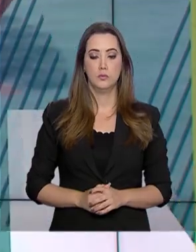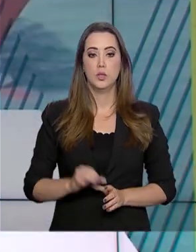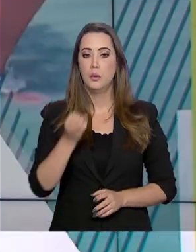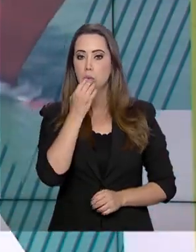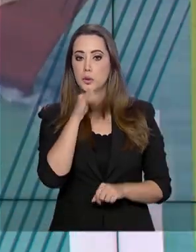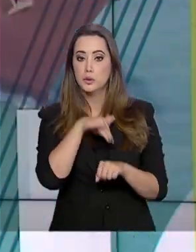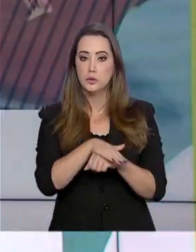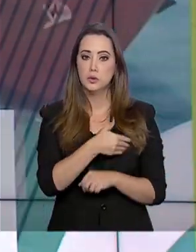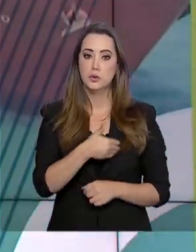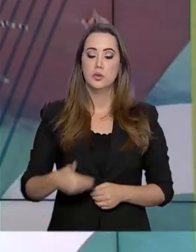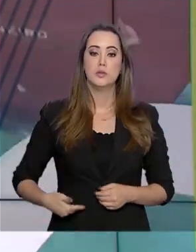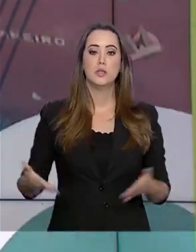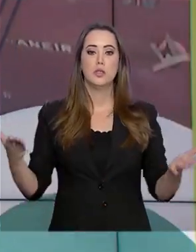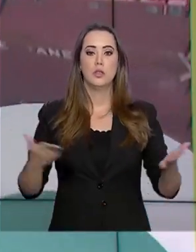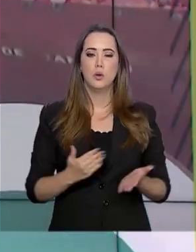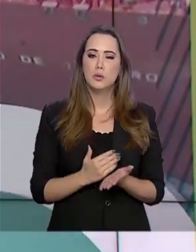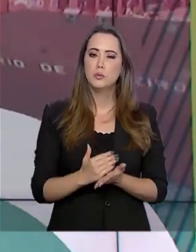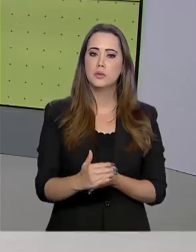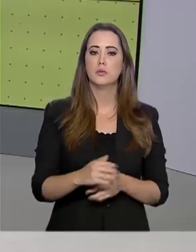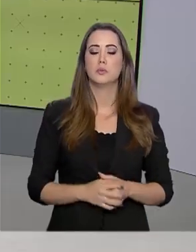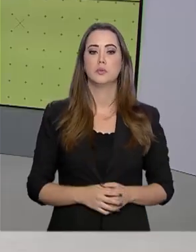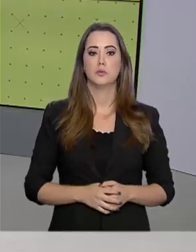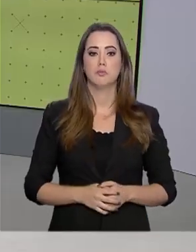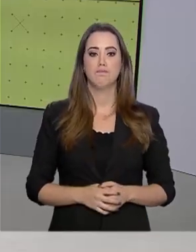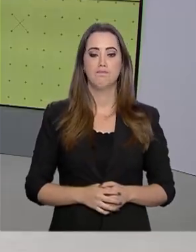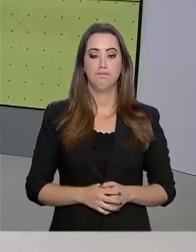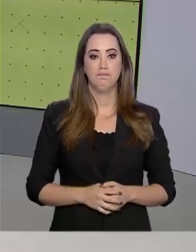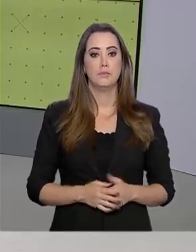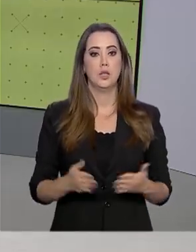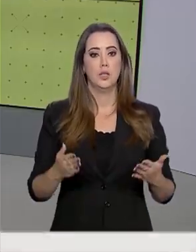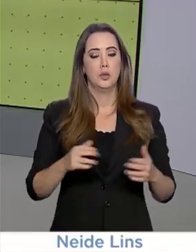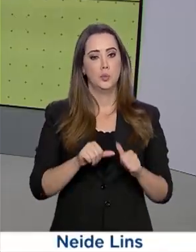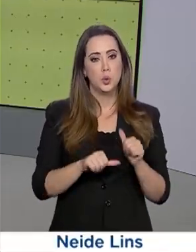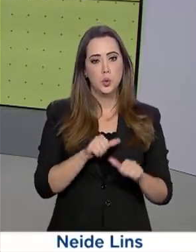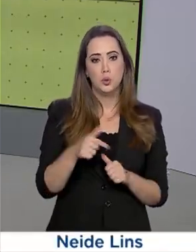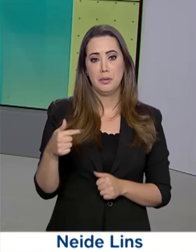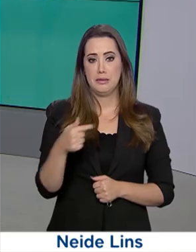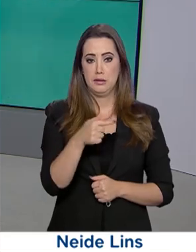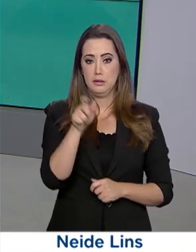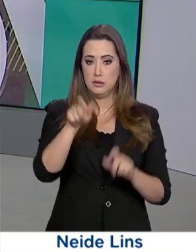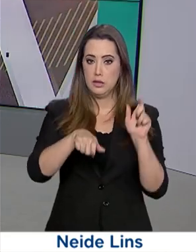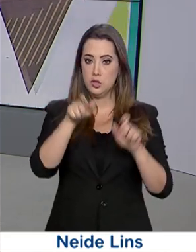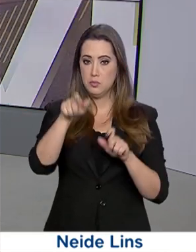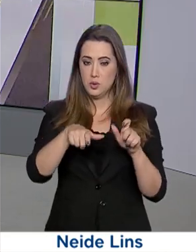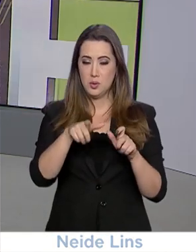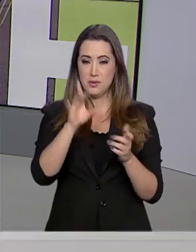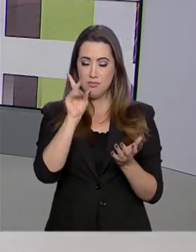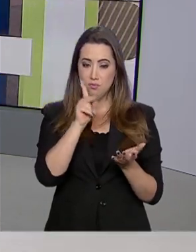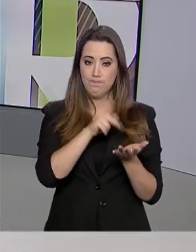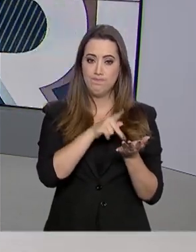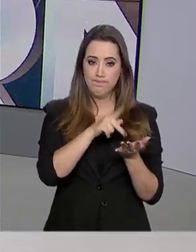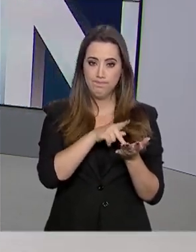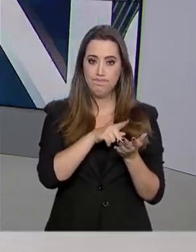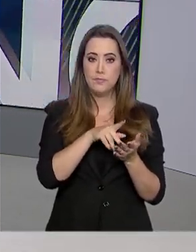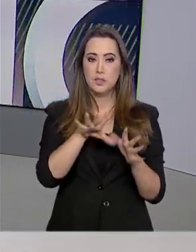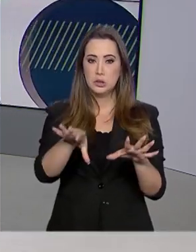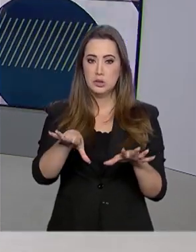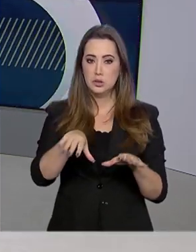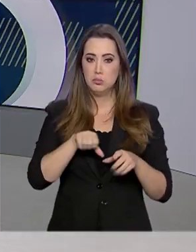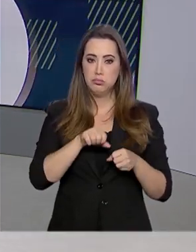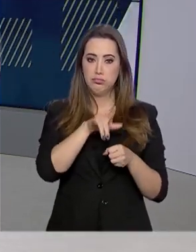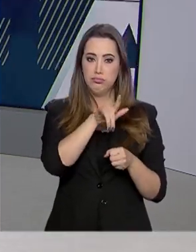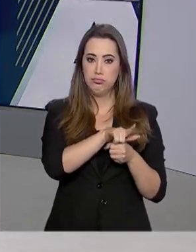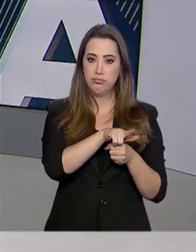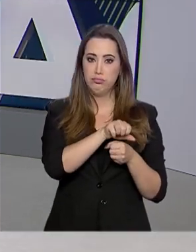Boa noite, governo agora já está no ar. Subiu para 77 o número de casos confirmados de Covid-19 no